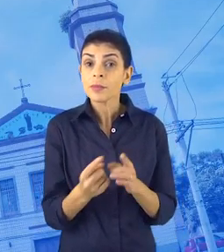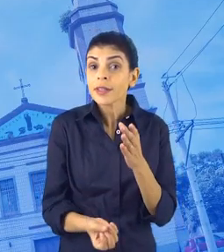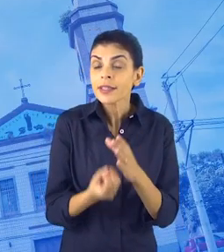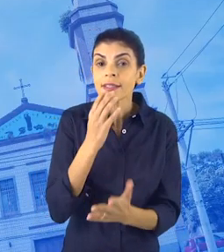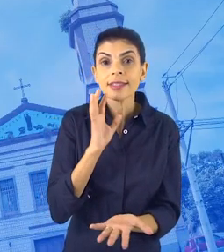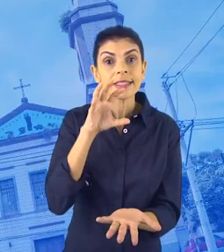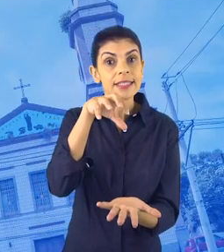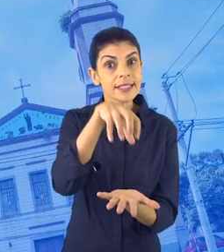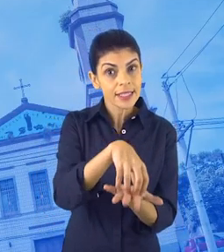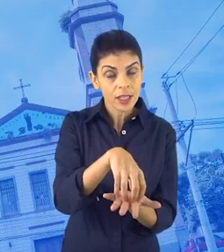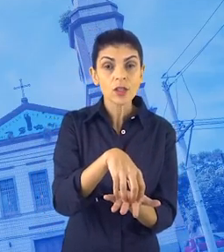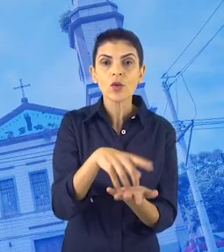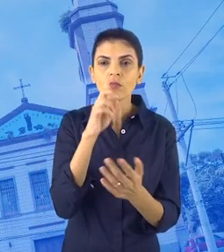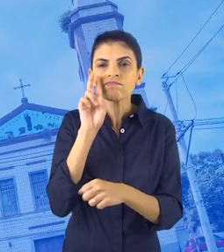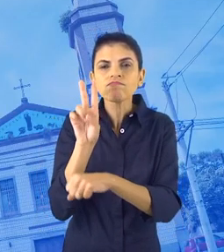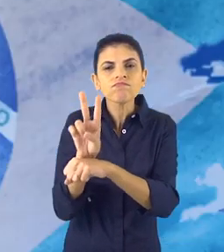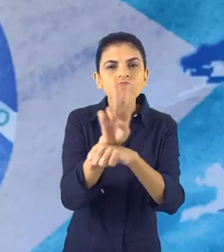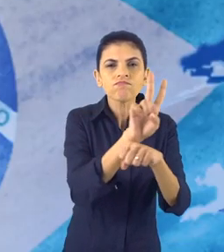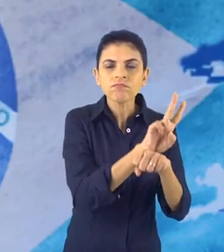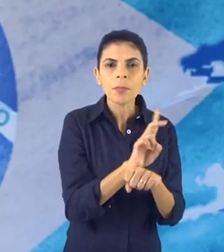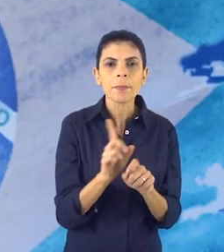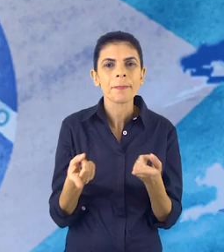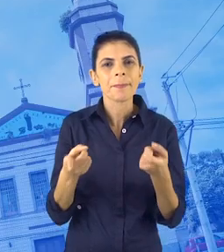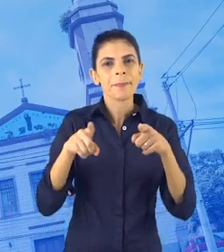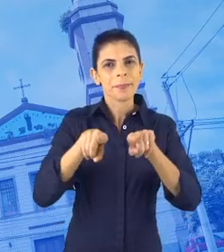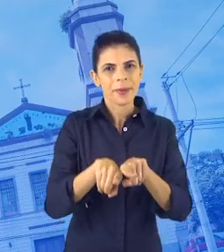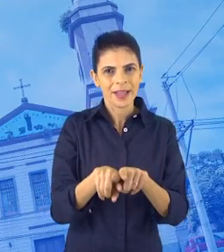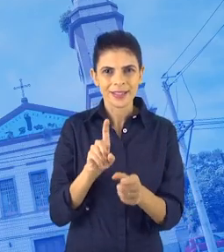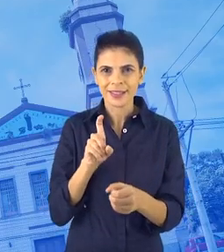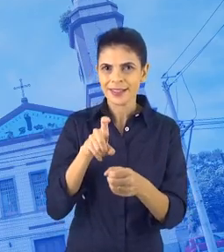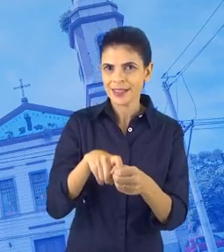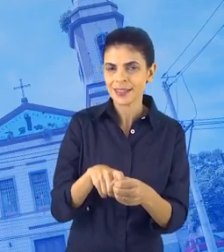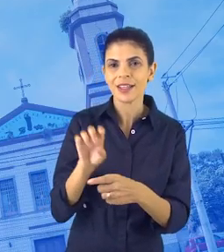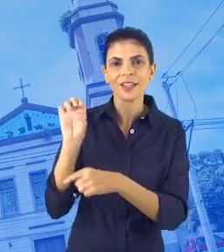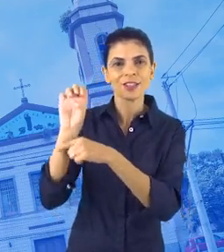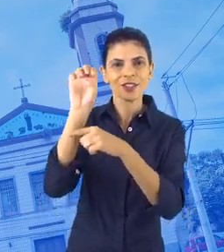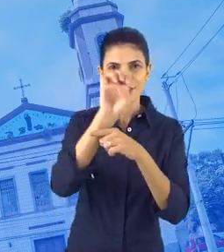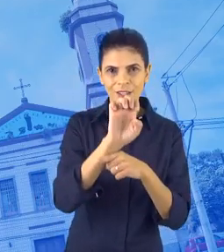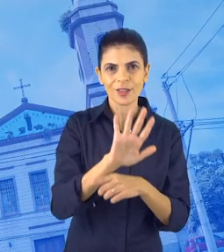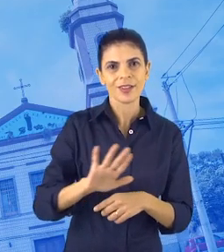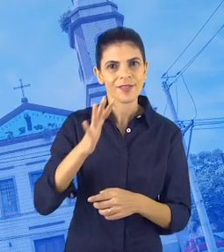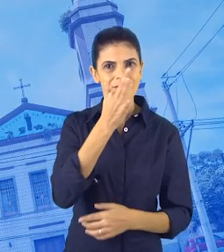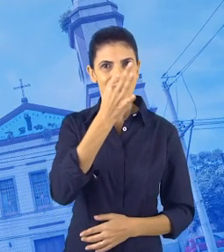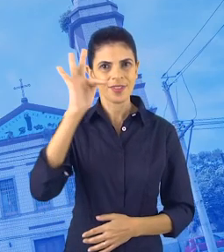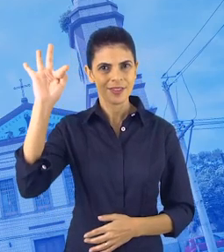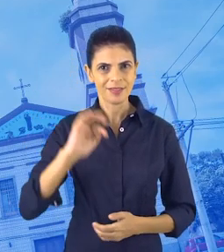criar um centro integrado de monitoramento em parceria com órgãos estaduais e federais. Obrigado.